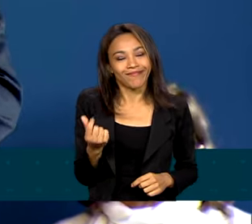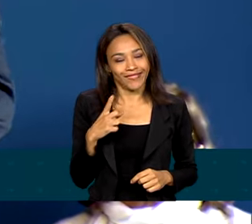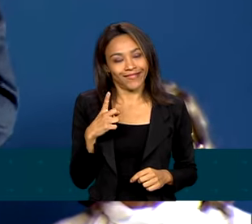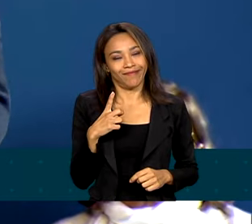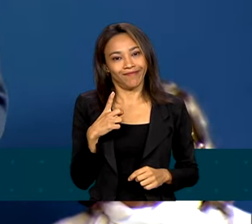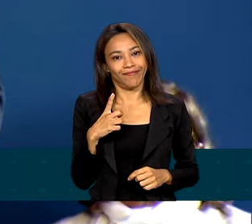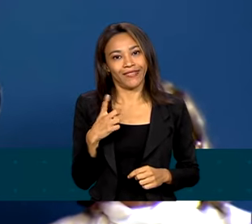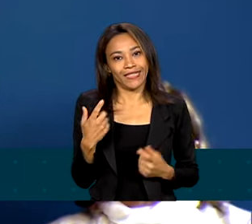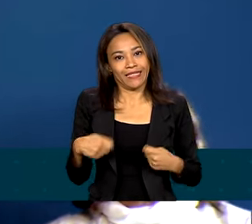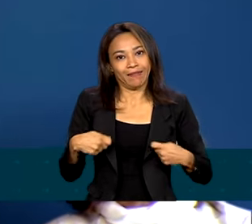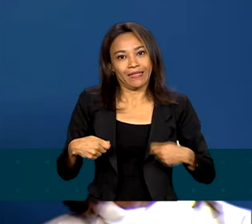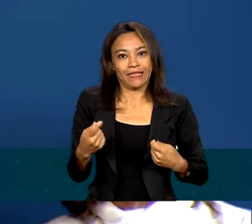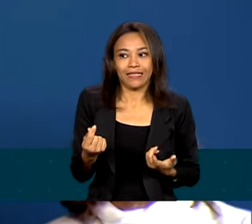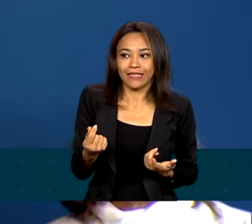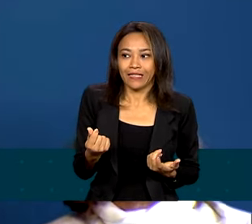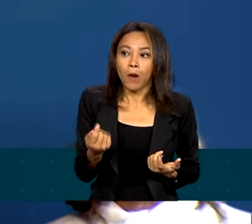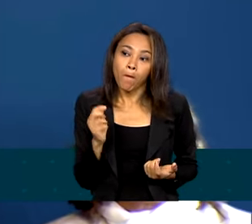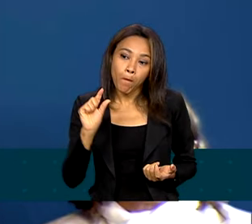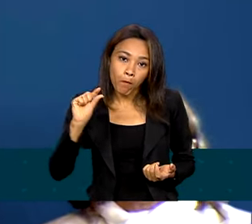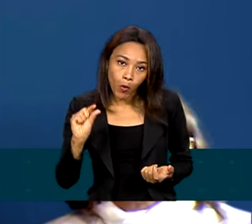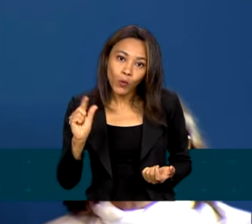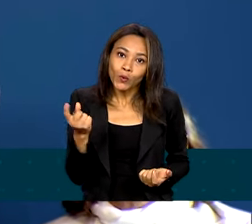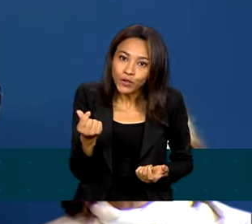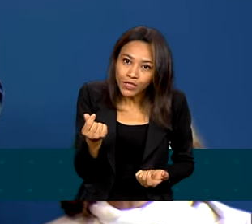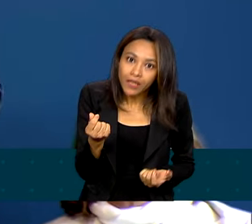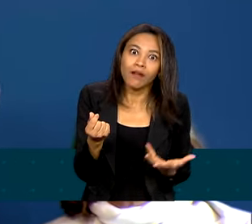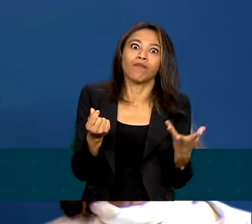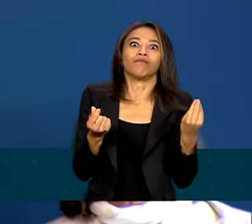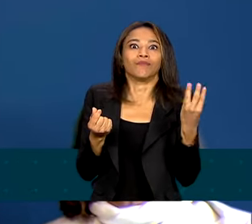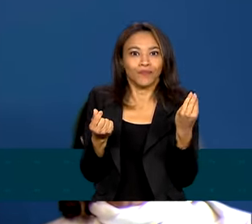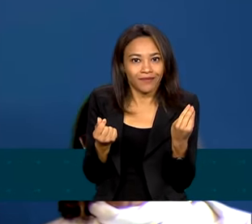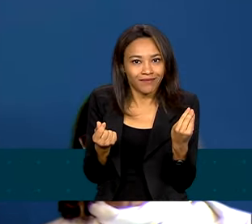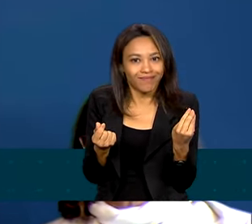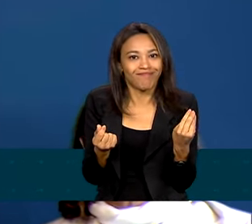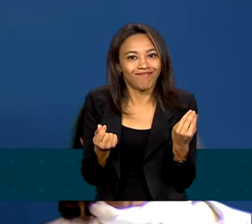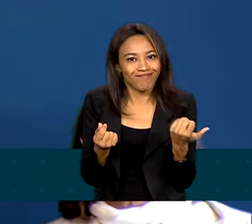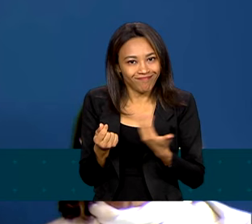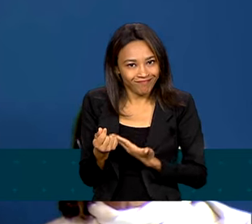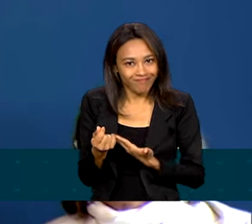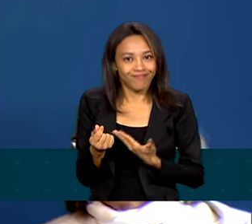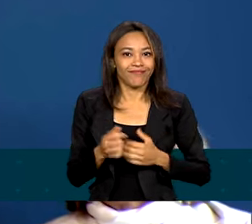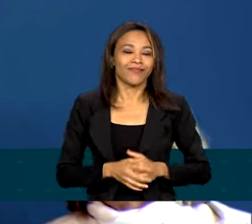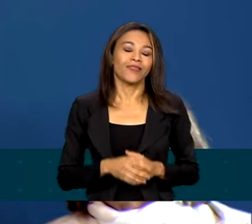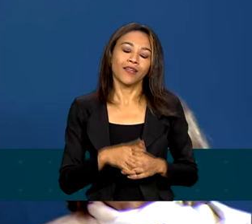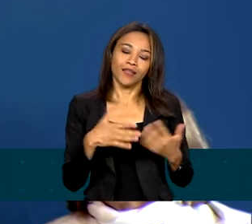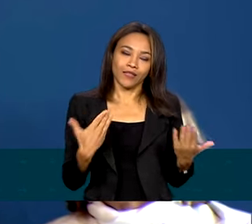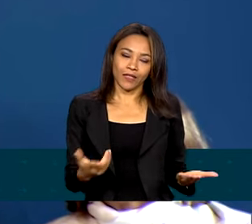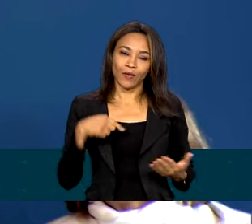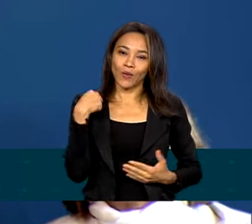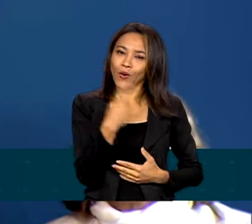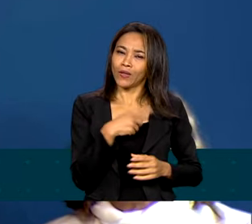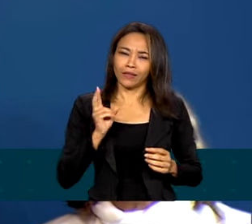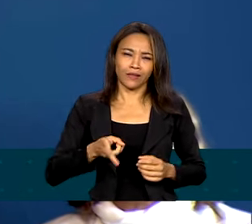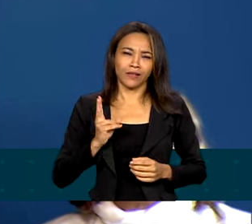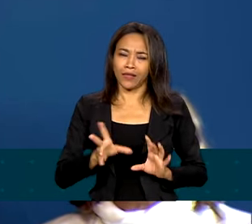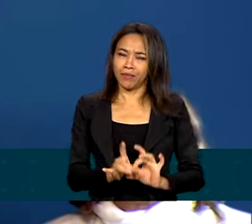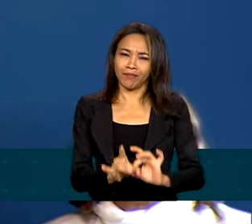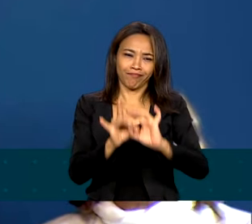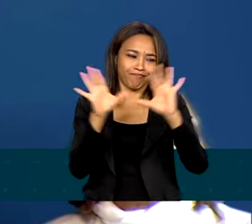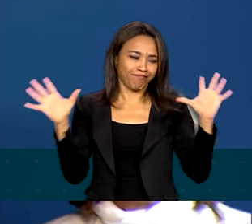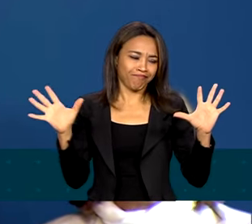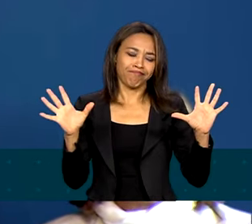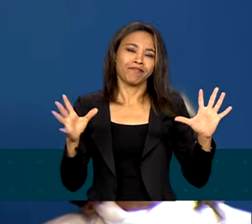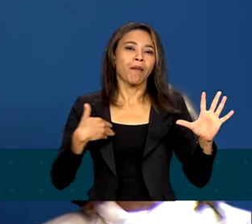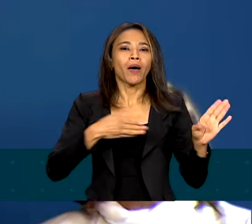eu sempre digo que pouco dinheiro nós temos muito. Então, nós estamos aqui sempre disponíveis para